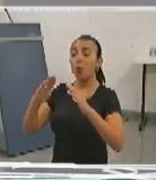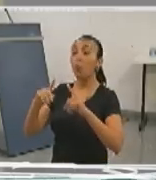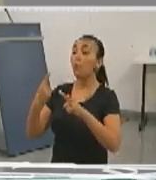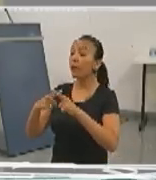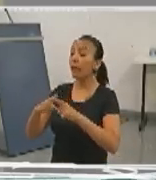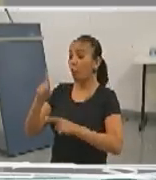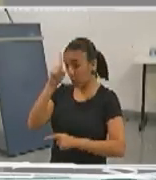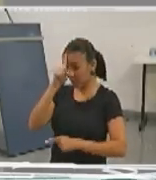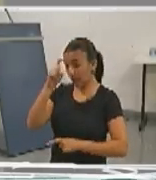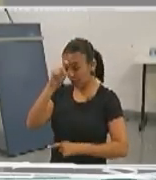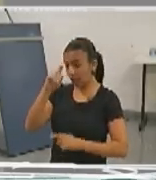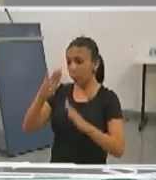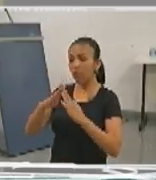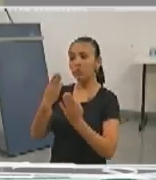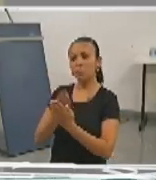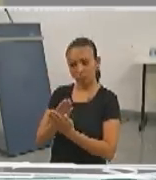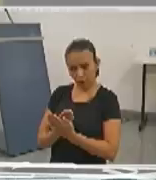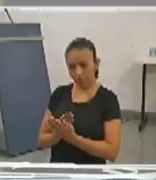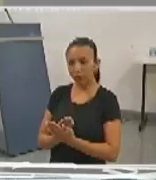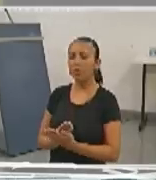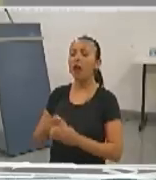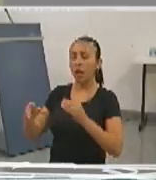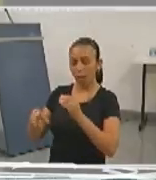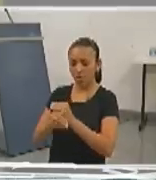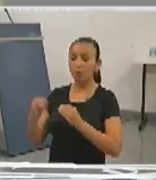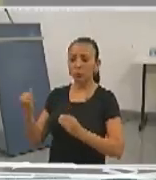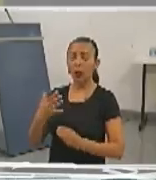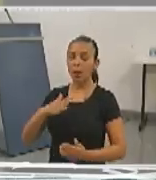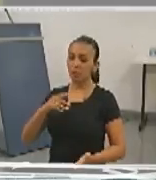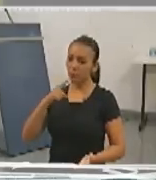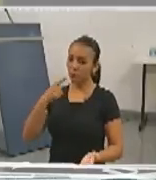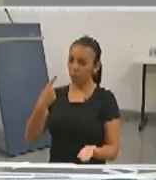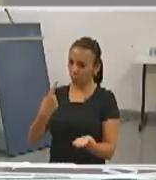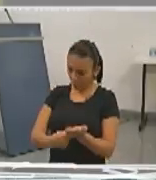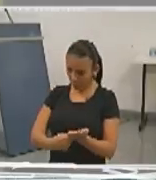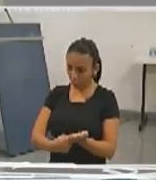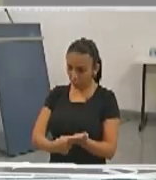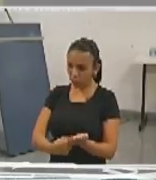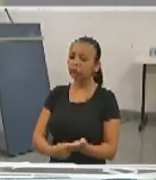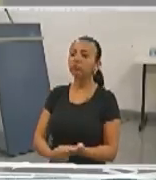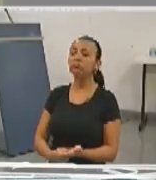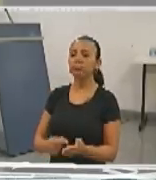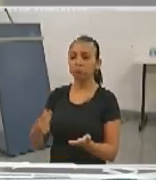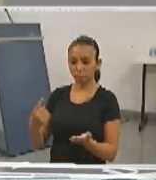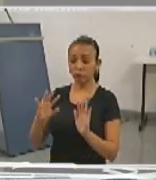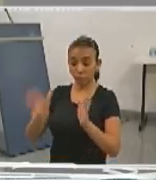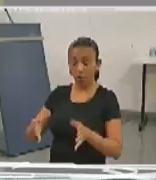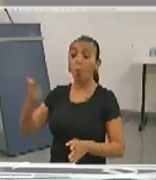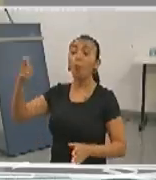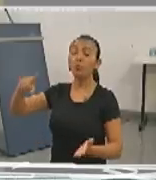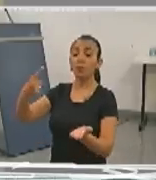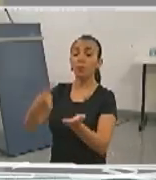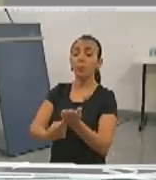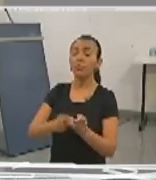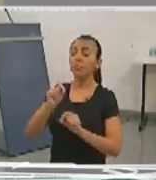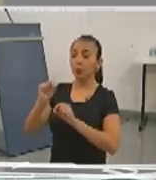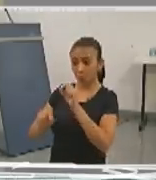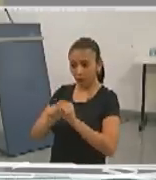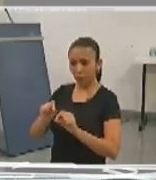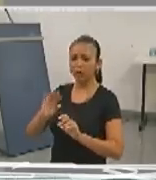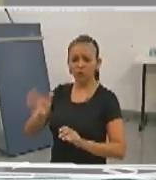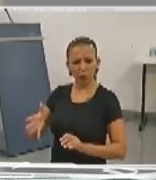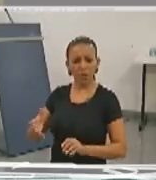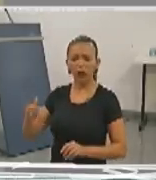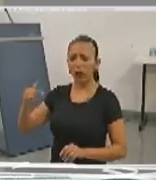precisa ser implementado e esse é um compromisso que nós assumimos com o HU. Um outro compromisso é, que foi inclusive